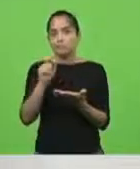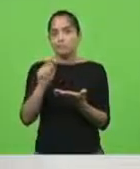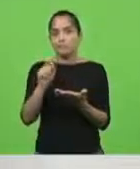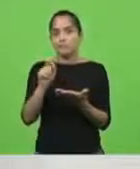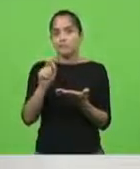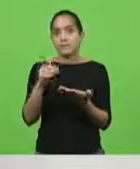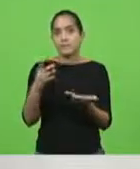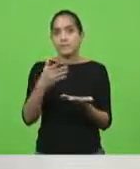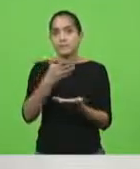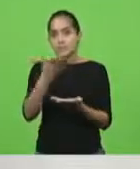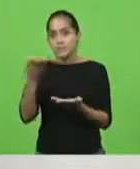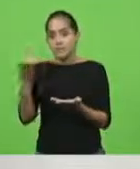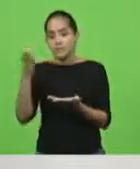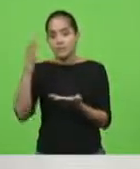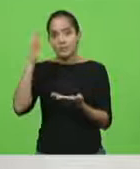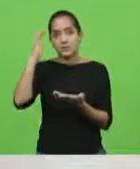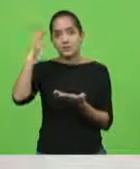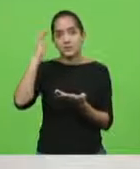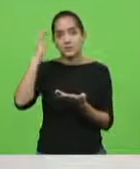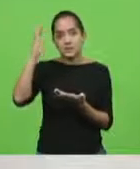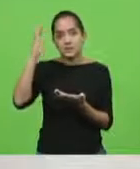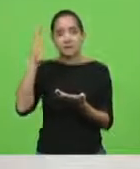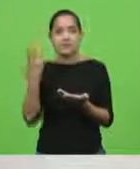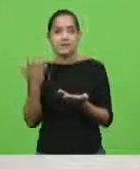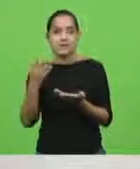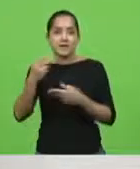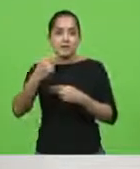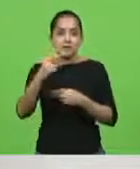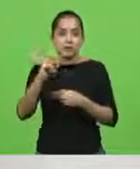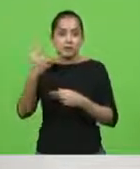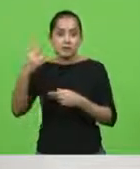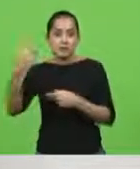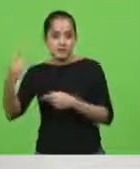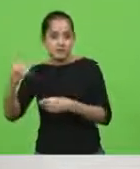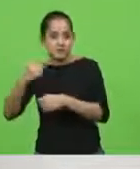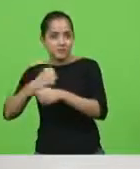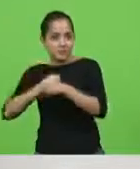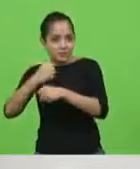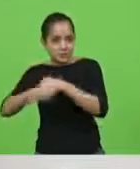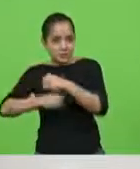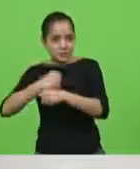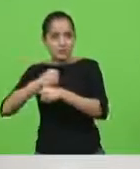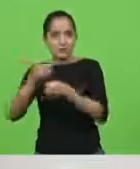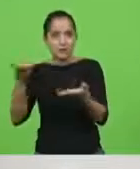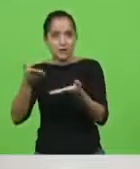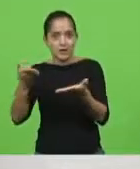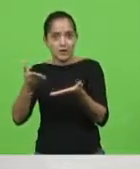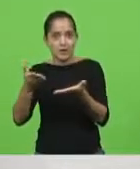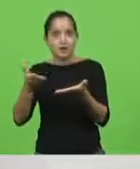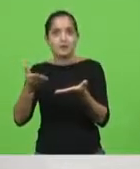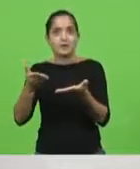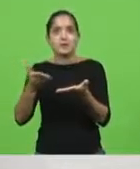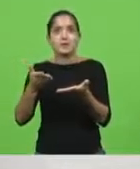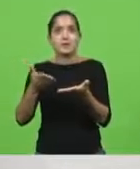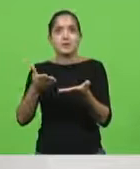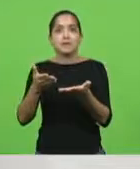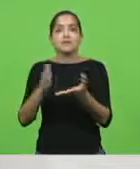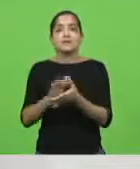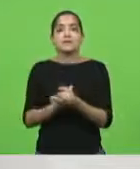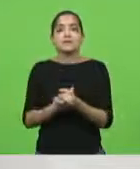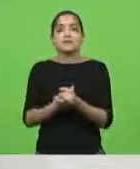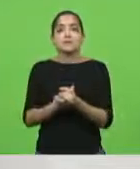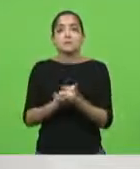todos, nós imaginávamos que o 2021 chegaria com o arrefecimento da crise pandêmica.